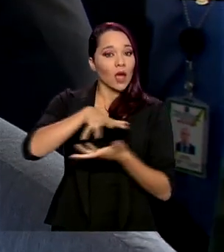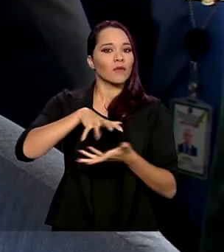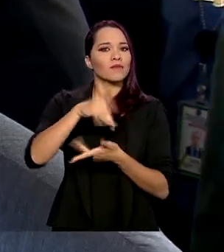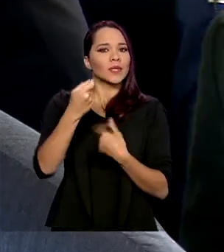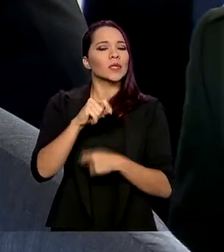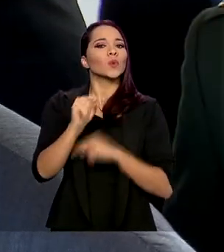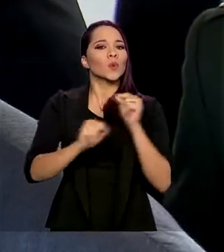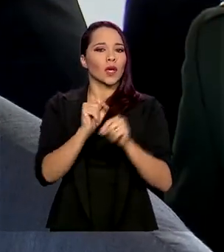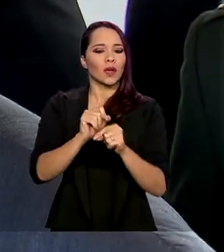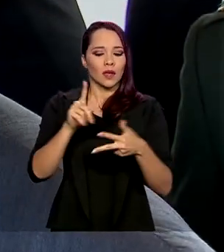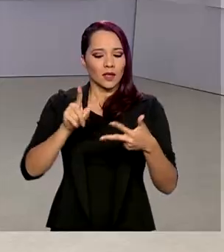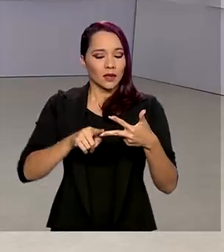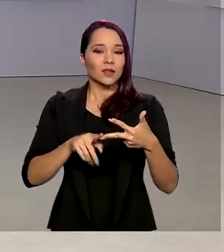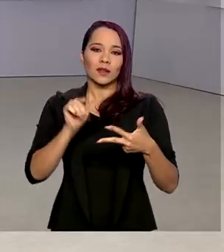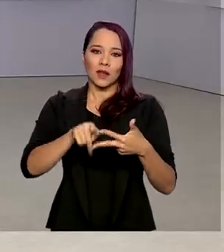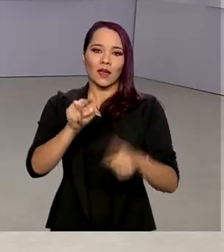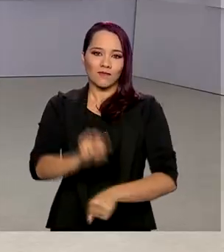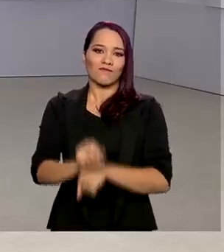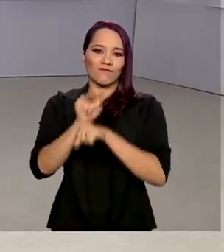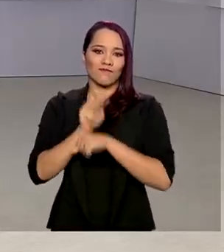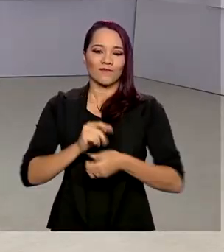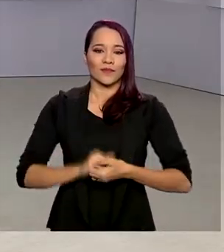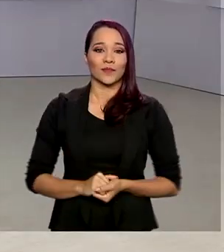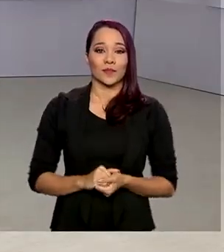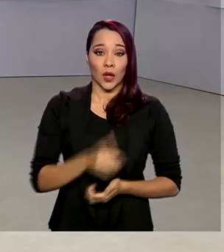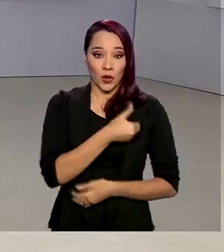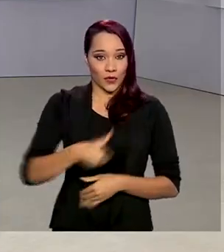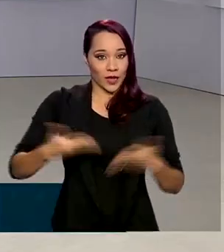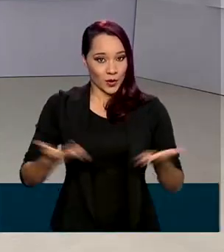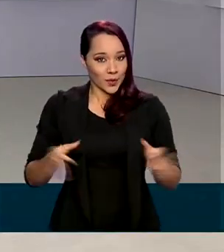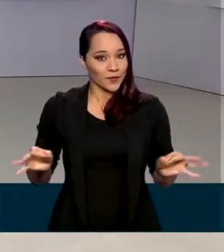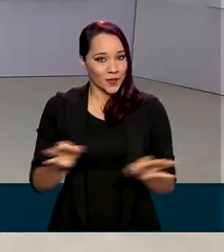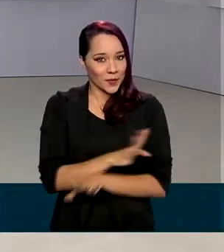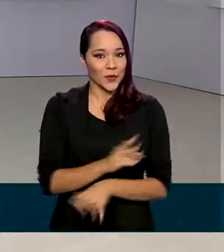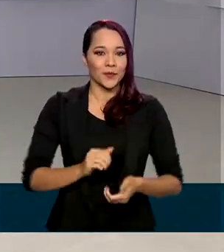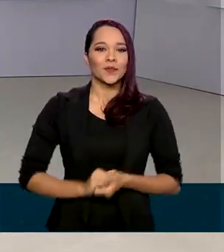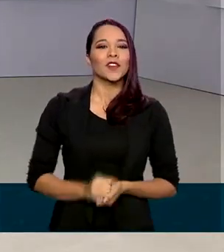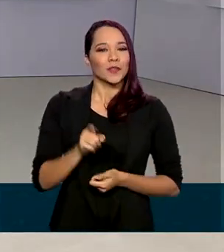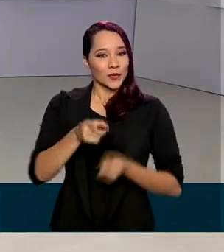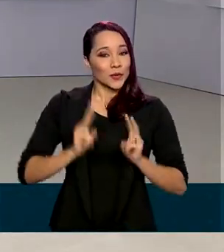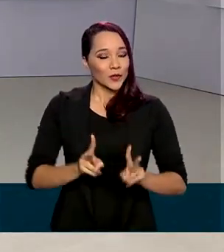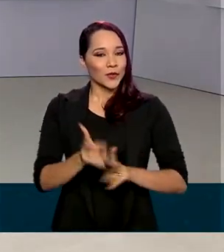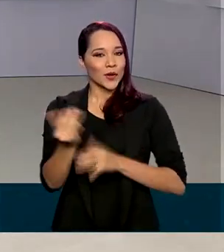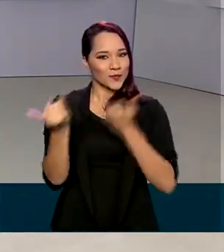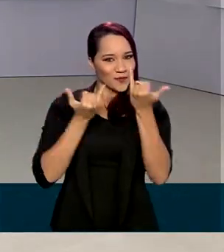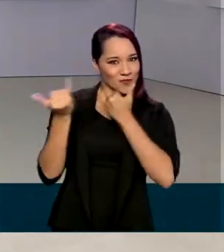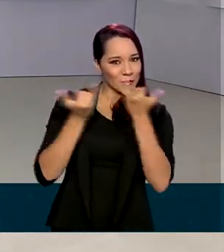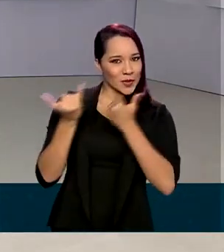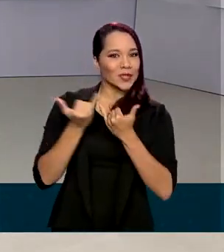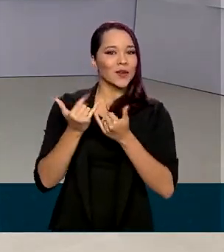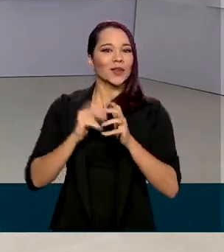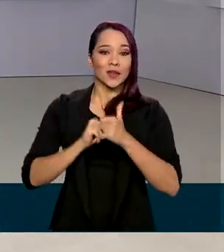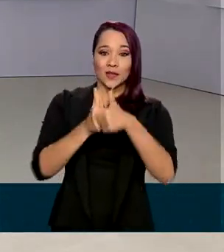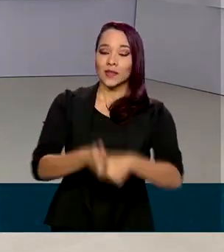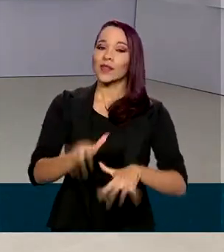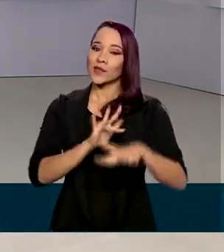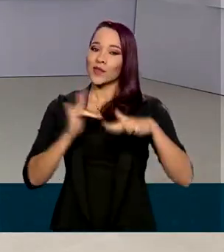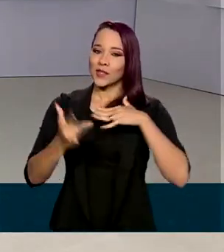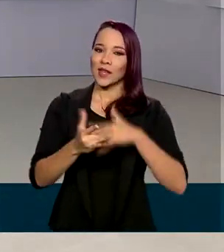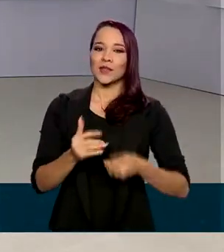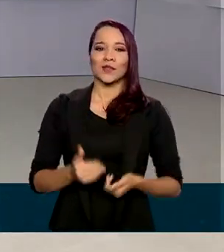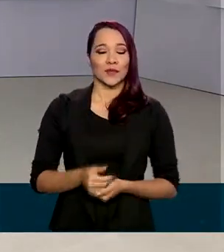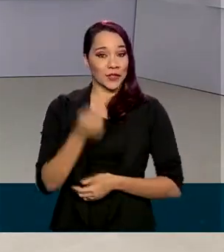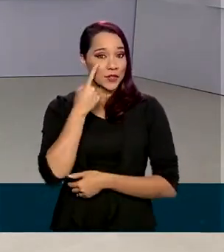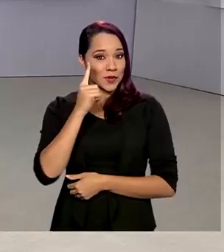que é o terceiro eixo estratégico. O governo agora fica por aqui. Você continua bem informado, seguindo as nossas redes sociais.